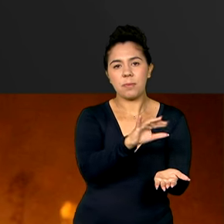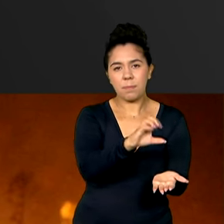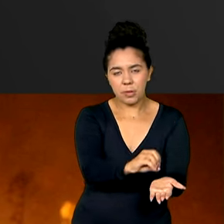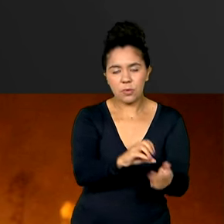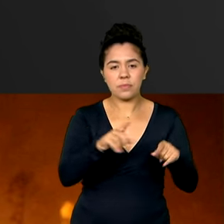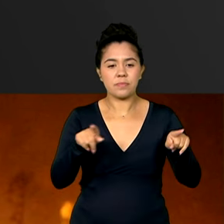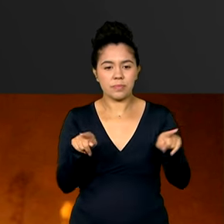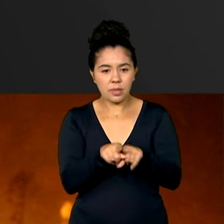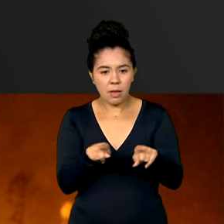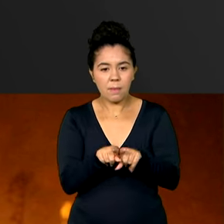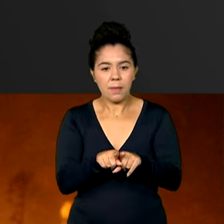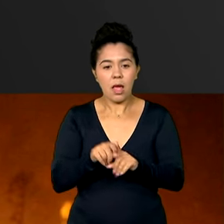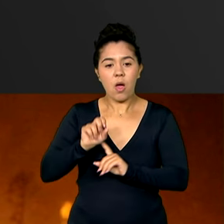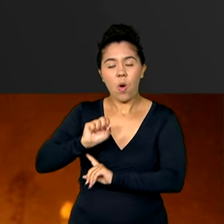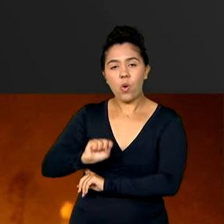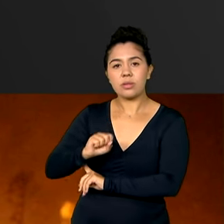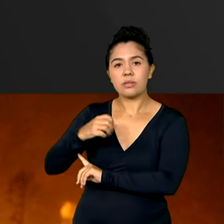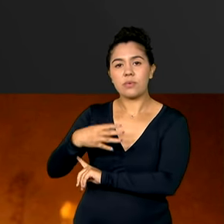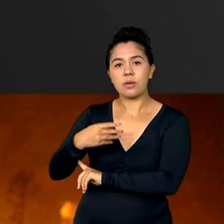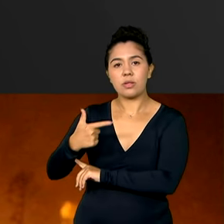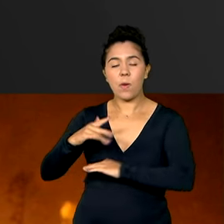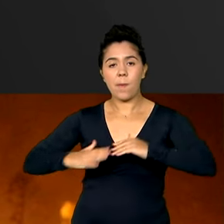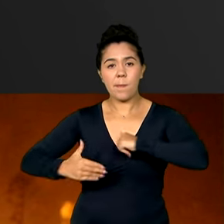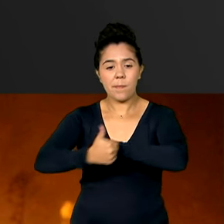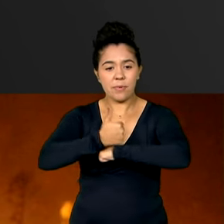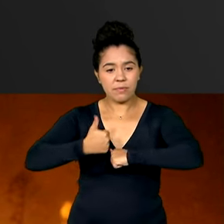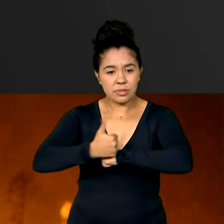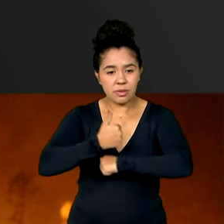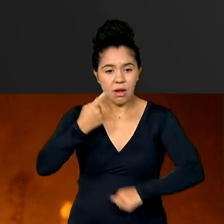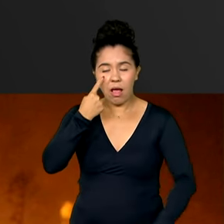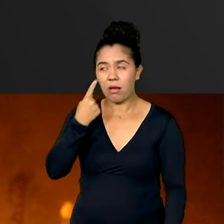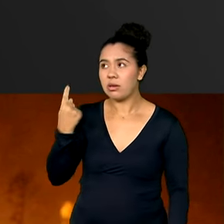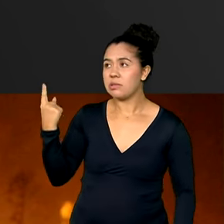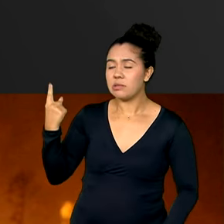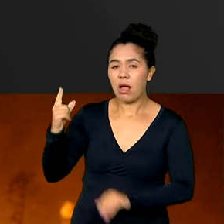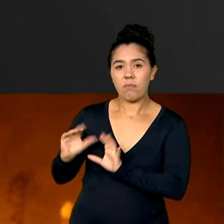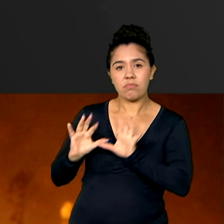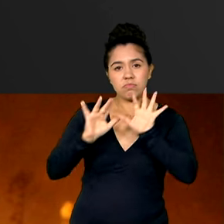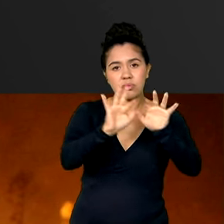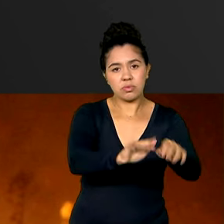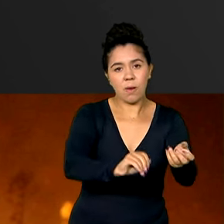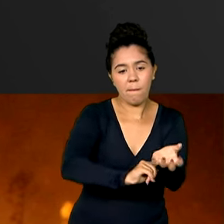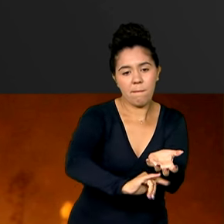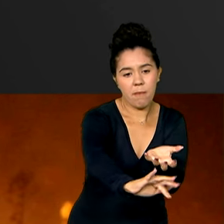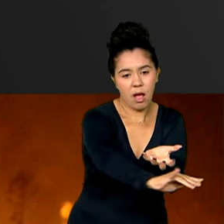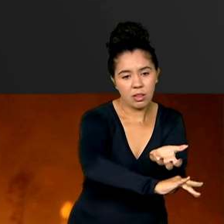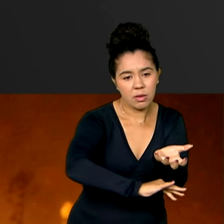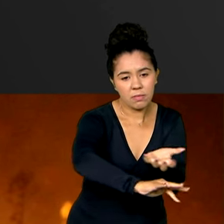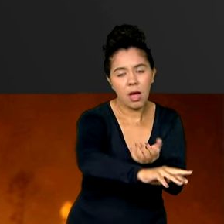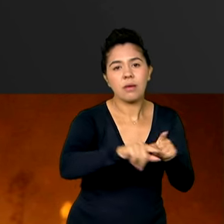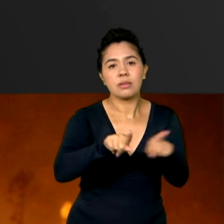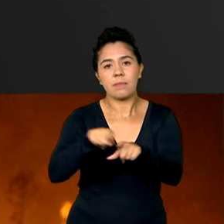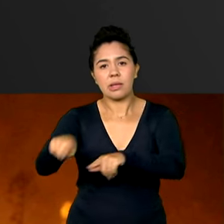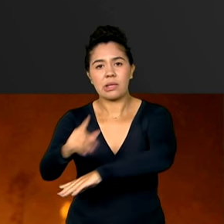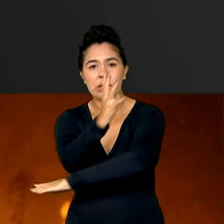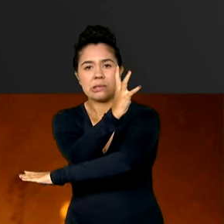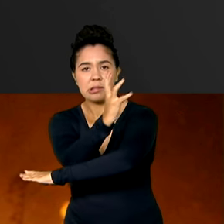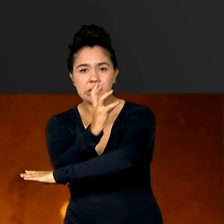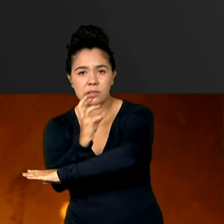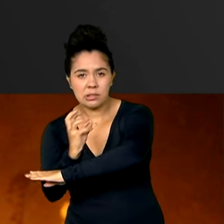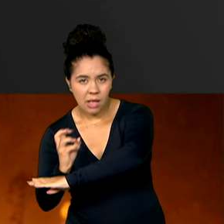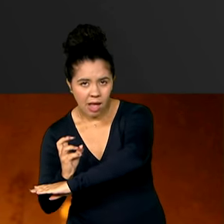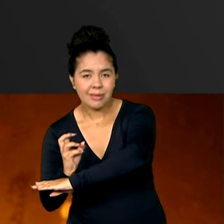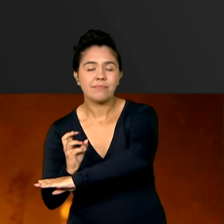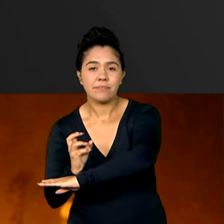governo federal foram enviados para a região do Pantanal e 436 foram designados para o combate aos incêndios no Cerrado.